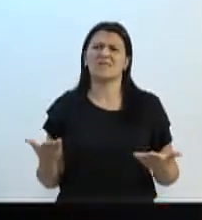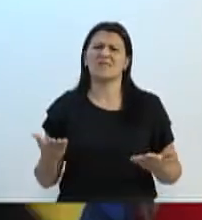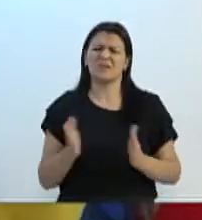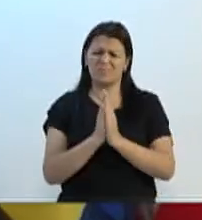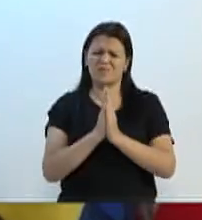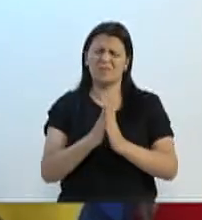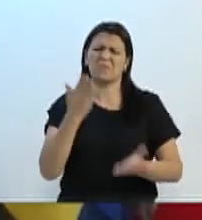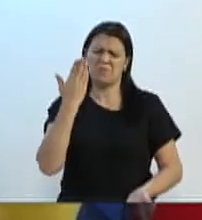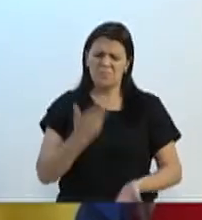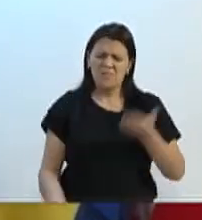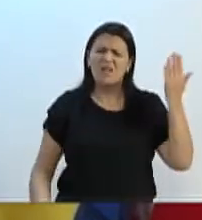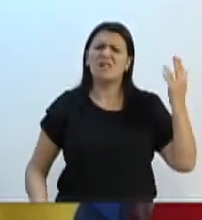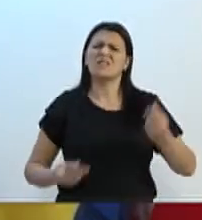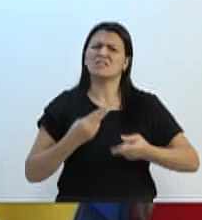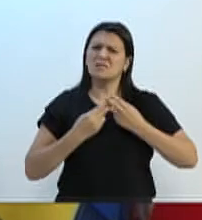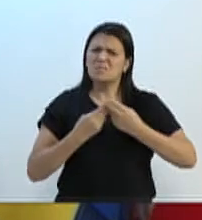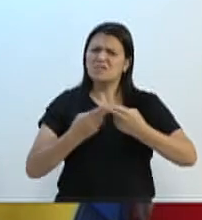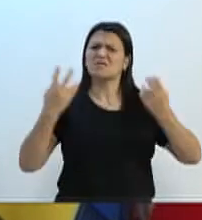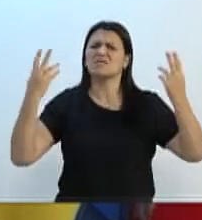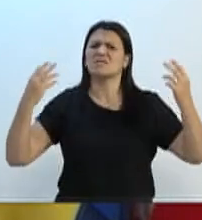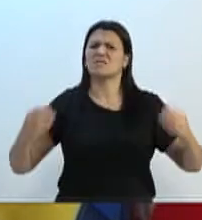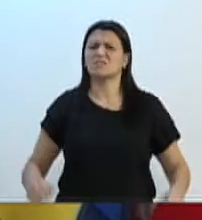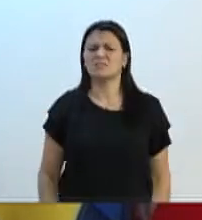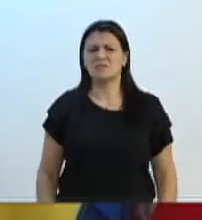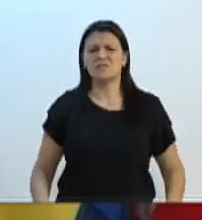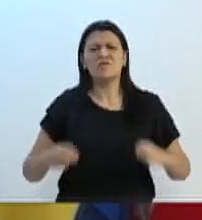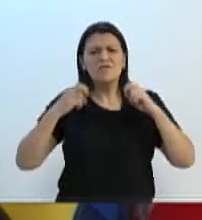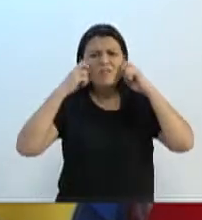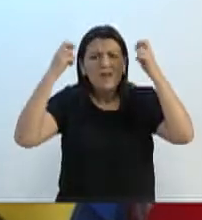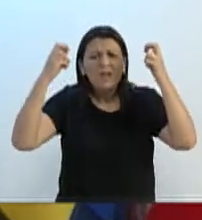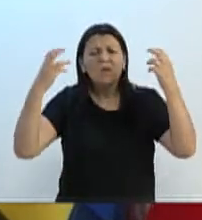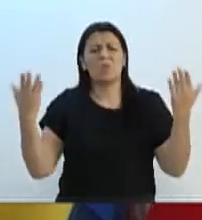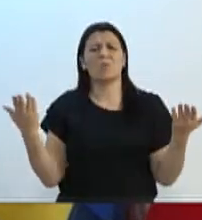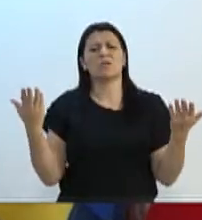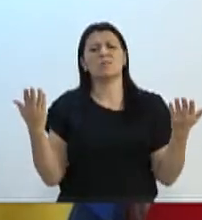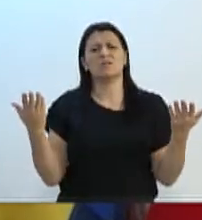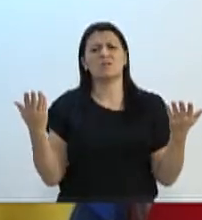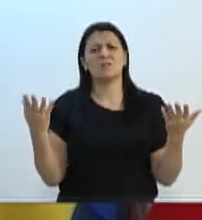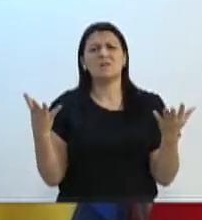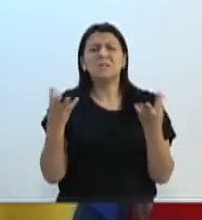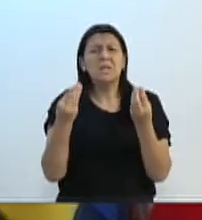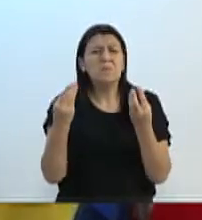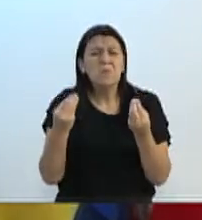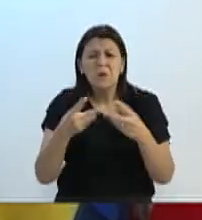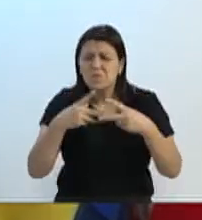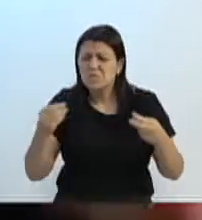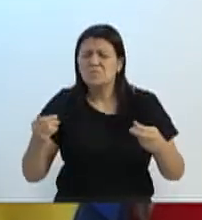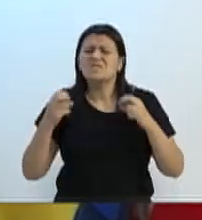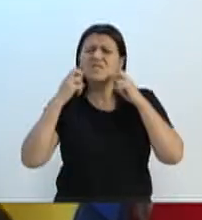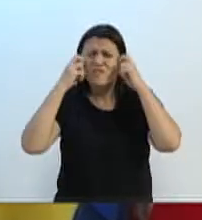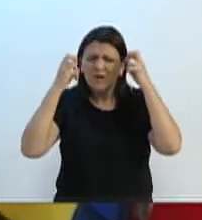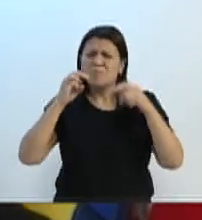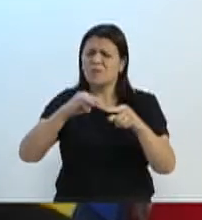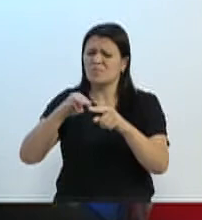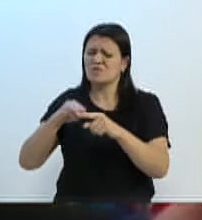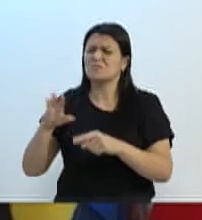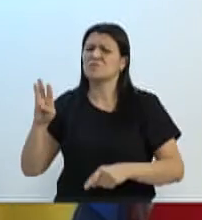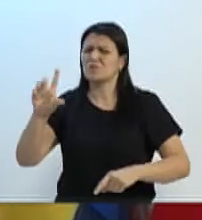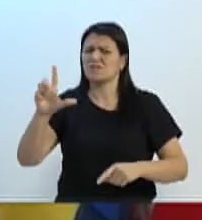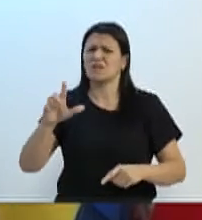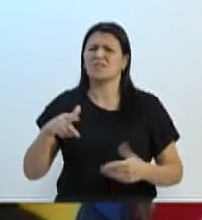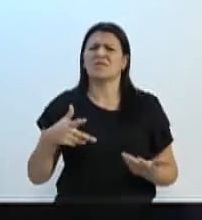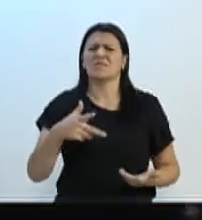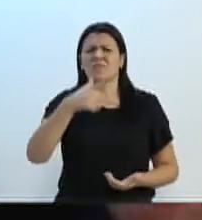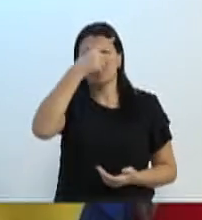tem que perder a paciência aqui. Dá uma vergonha essa situação. Tem várias áreas que estão uma vergonha no nosso município. Prefeito Mário, vamos trabalhar,